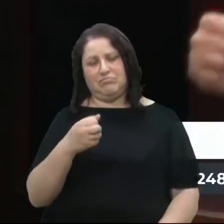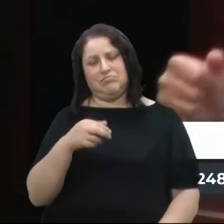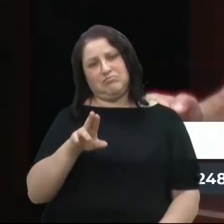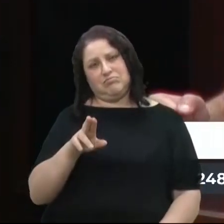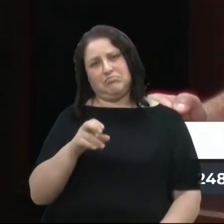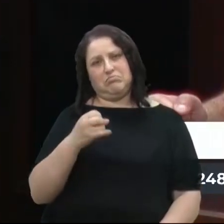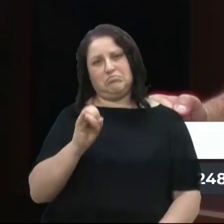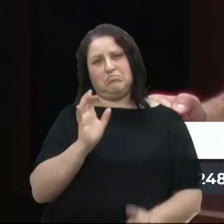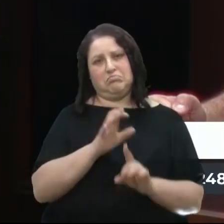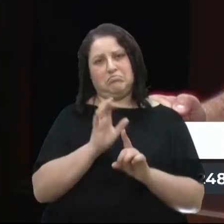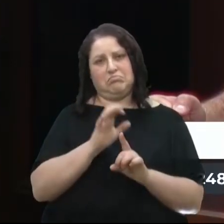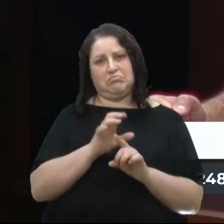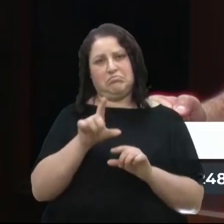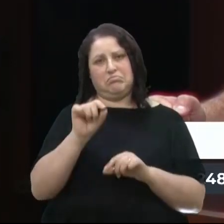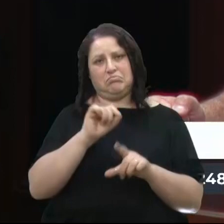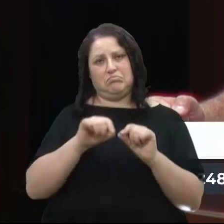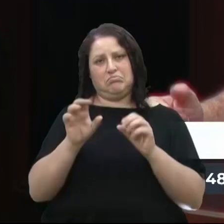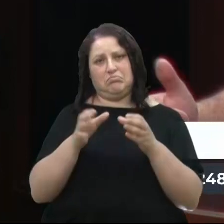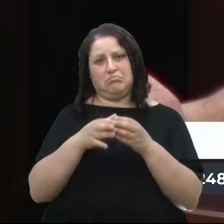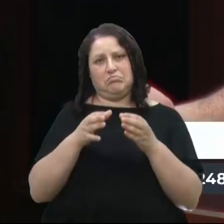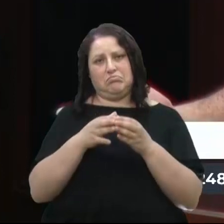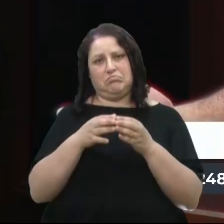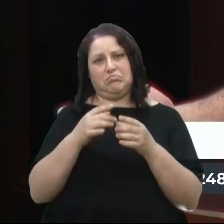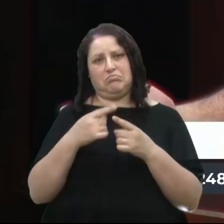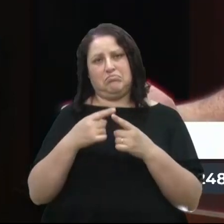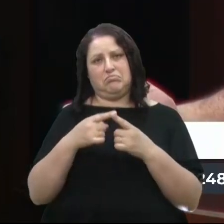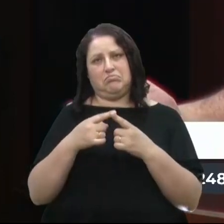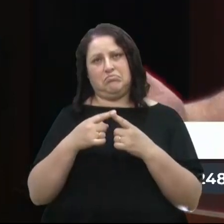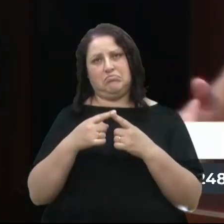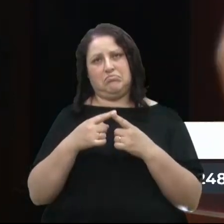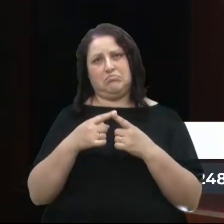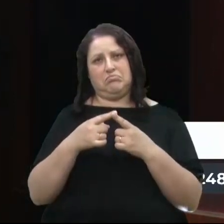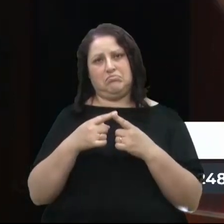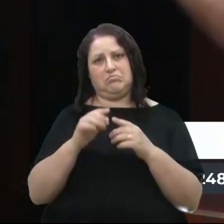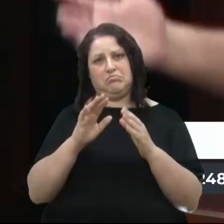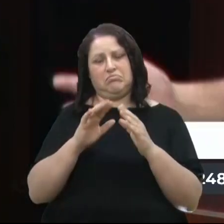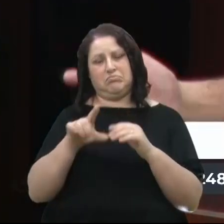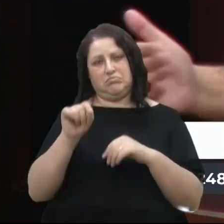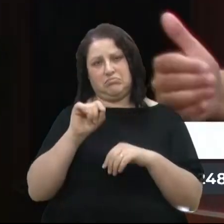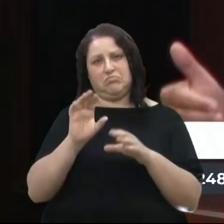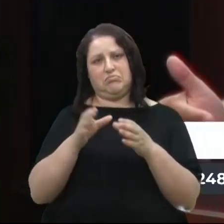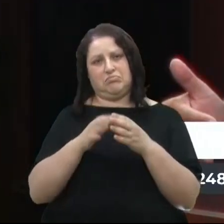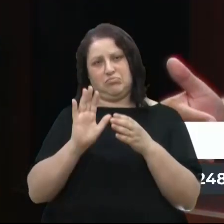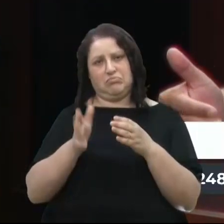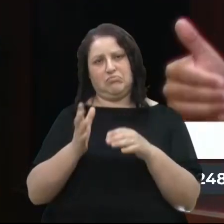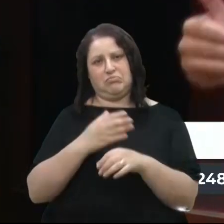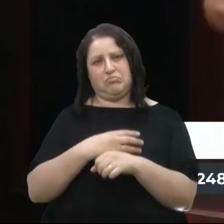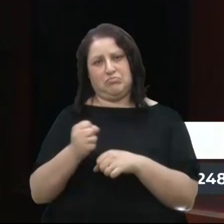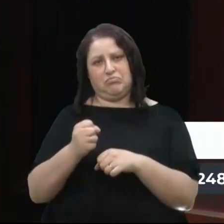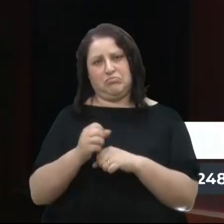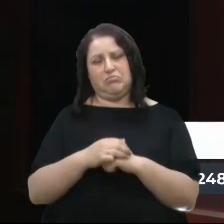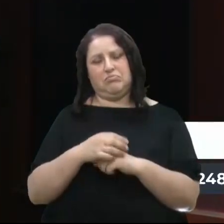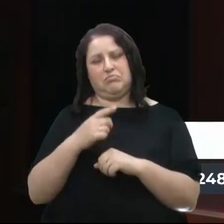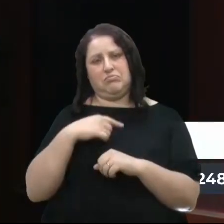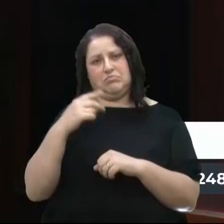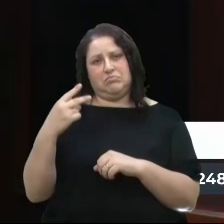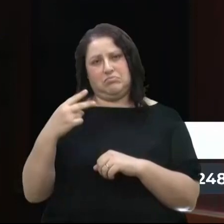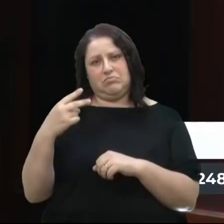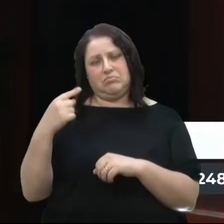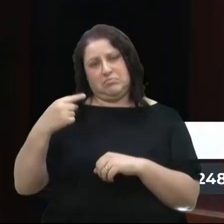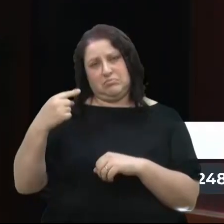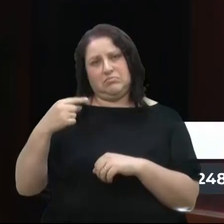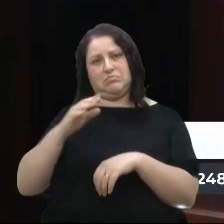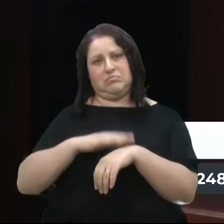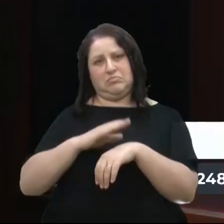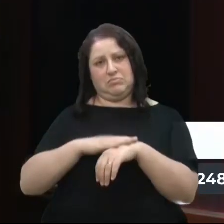influenciar na escolha de turmas? Já que as escolhas de turma já aconteceram e a primeira fase da